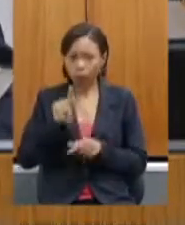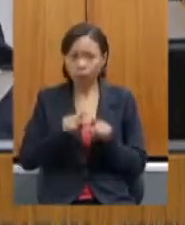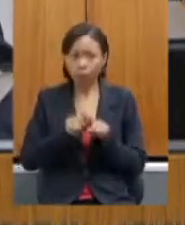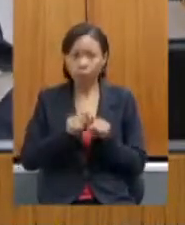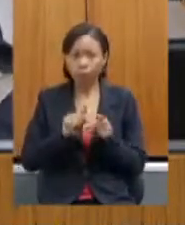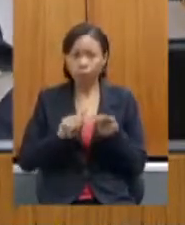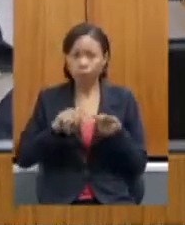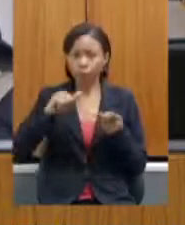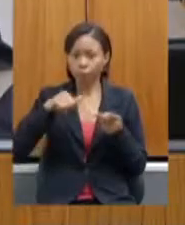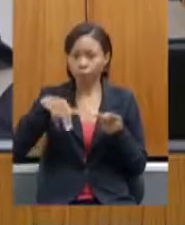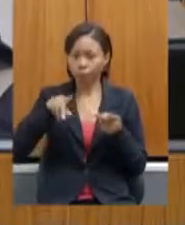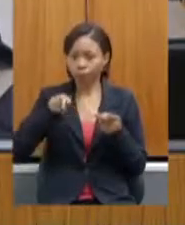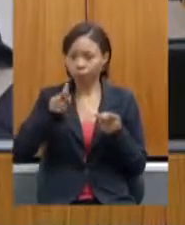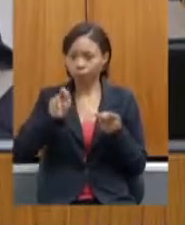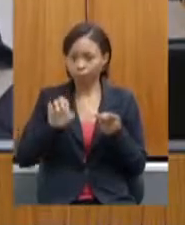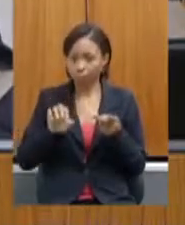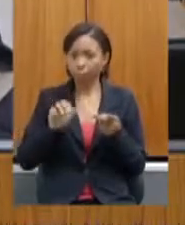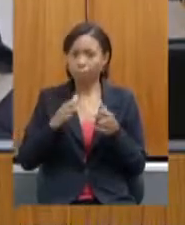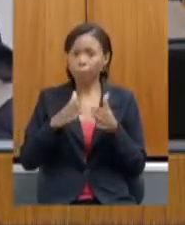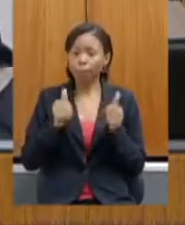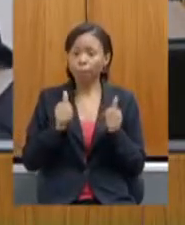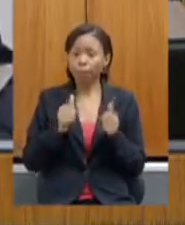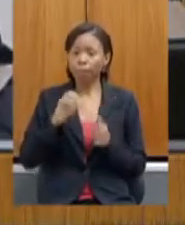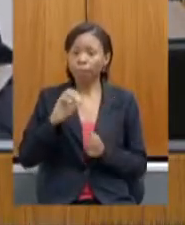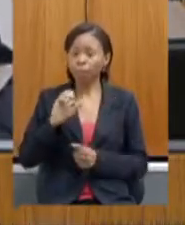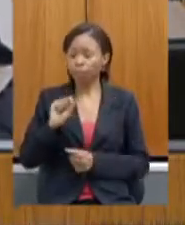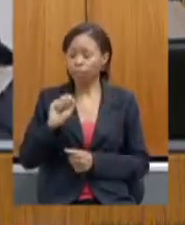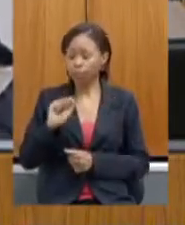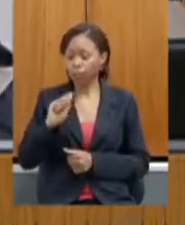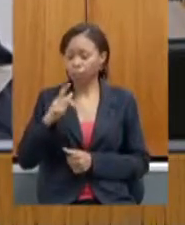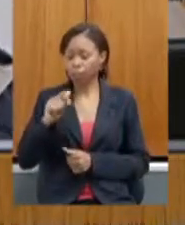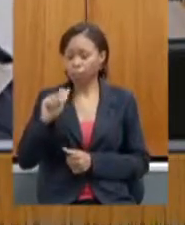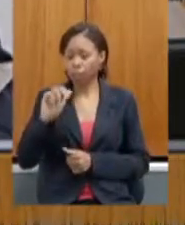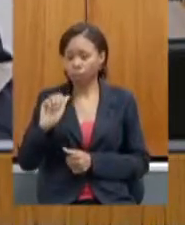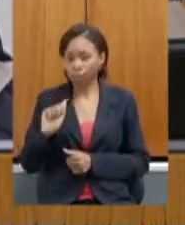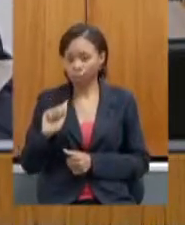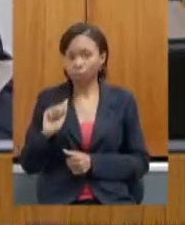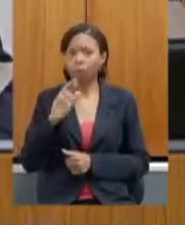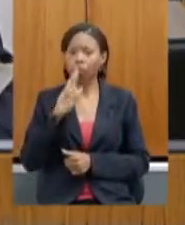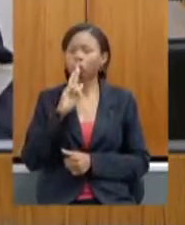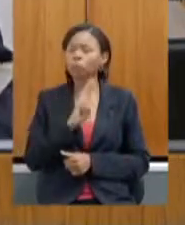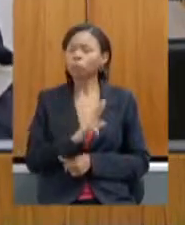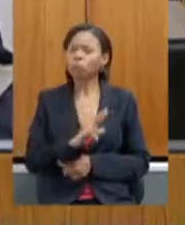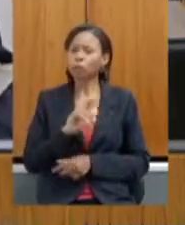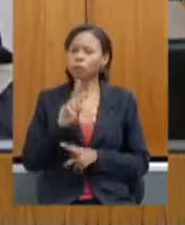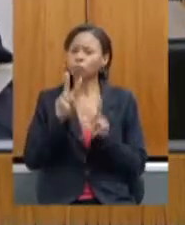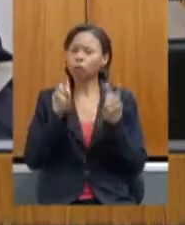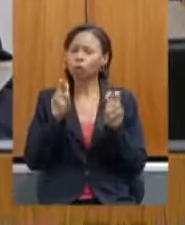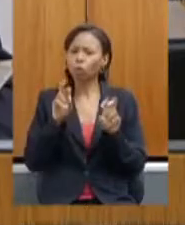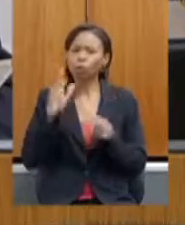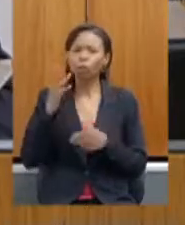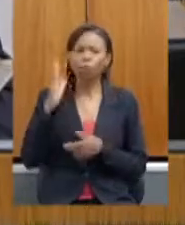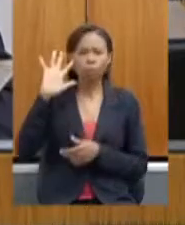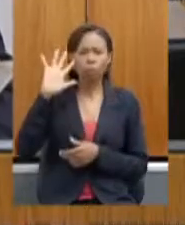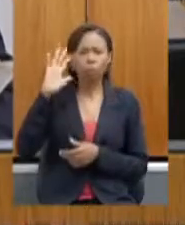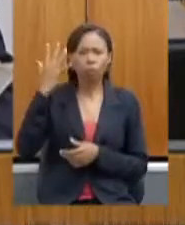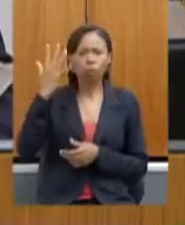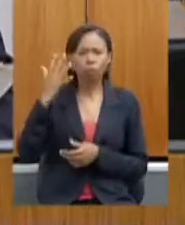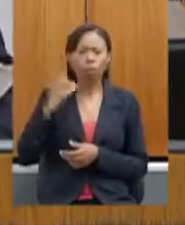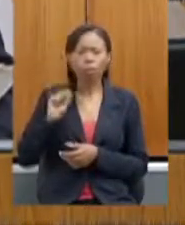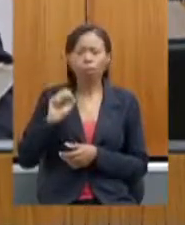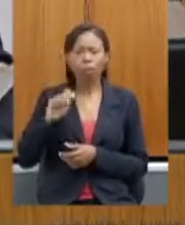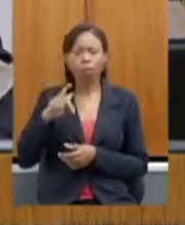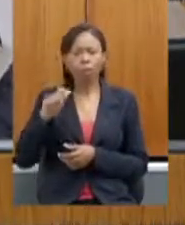que requer a CEAPA pedido de informações relativas aos resultados provenientes no empenho da CEAPA em mobilizar e